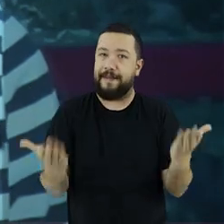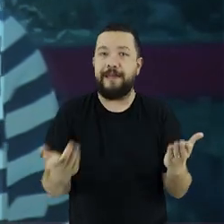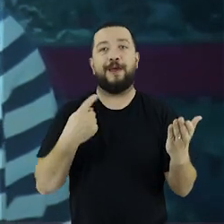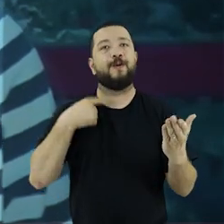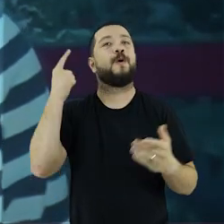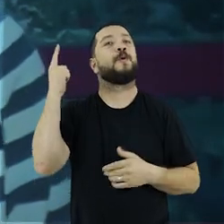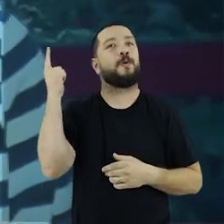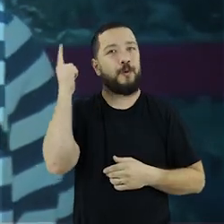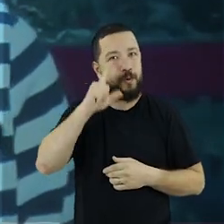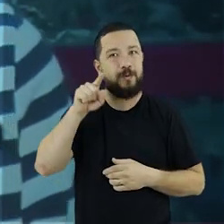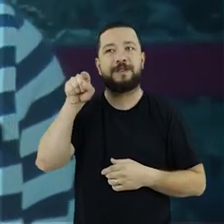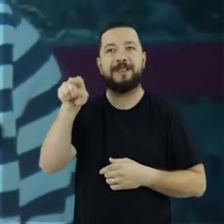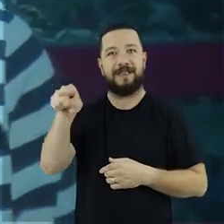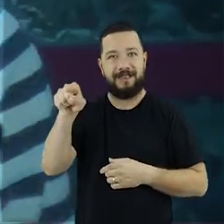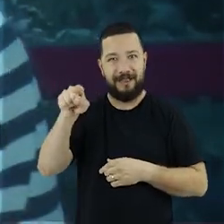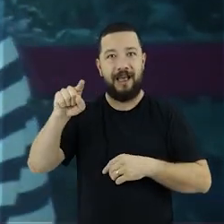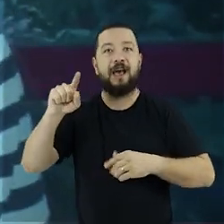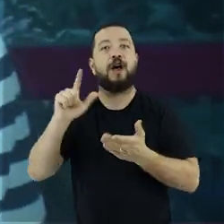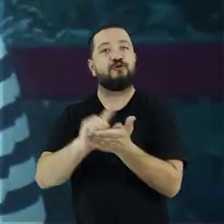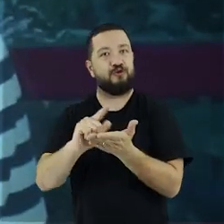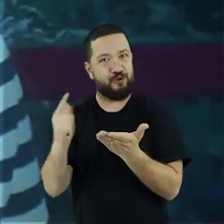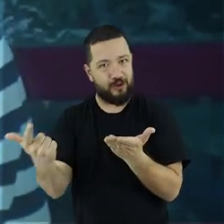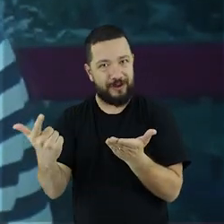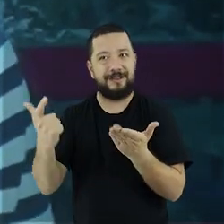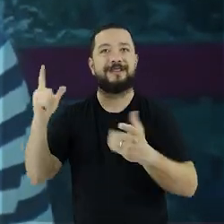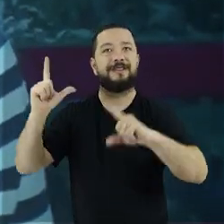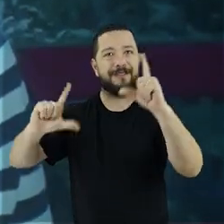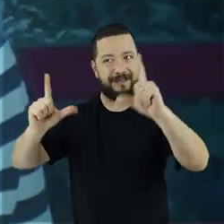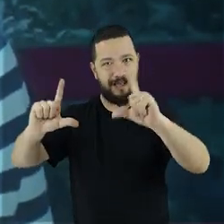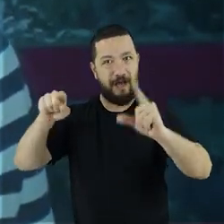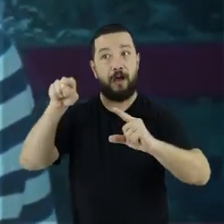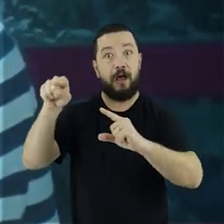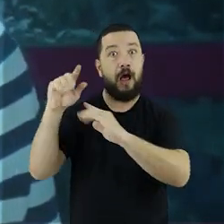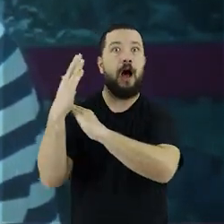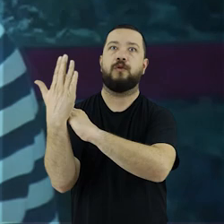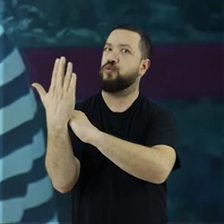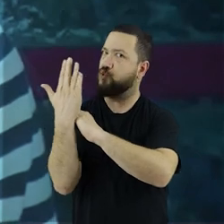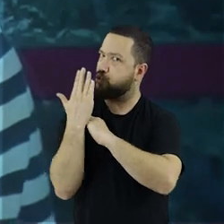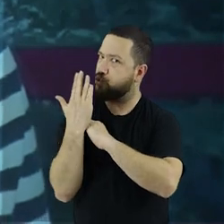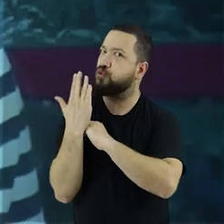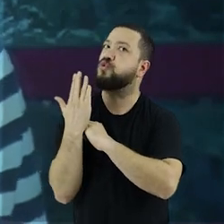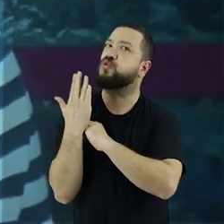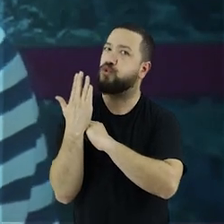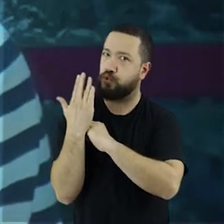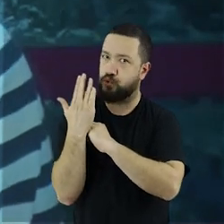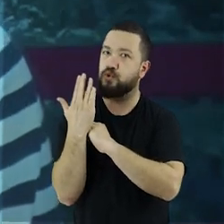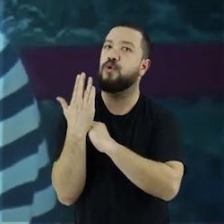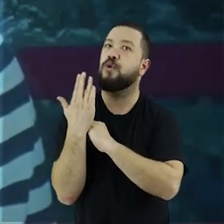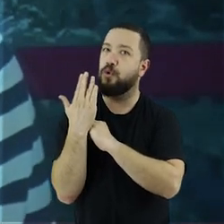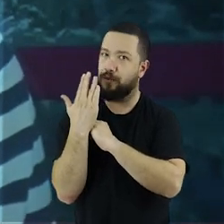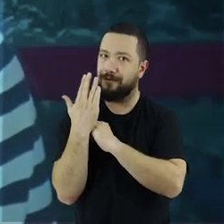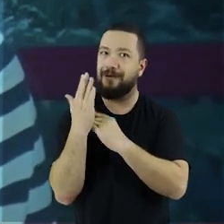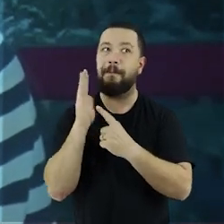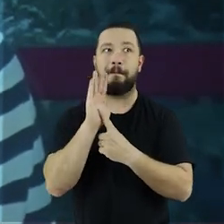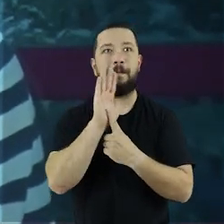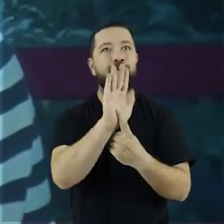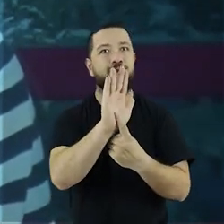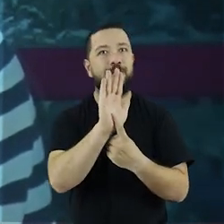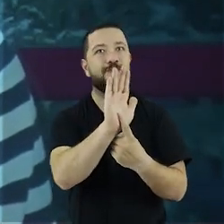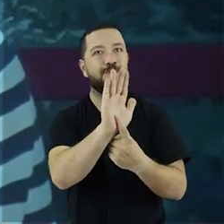Então eu consegui ter uma matéria no Jornal da Record que passou, que me ajudou muito. E